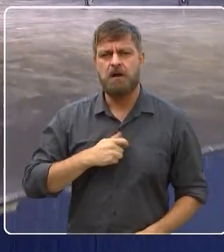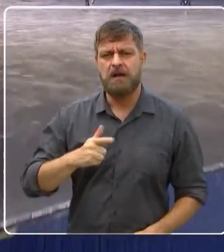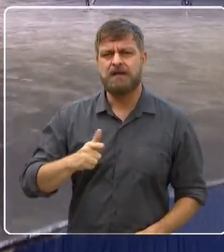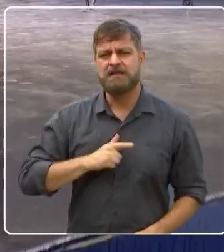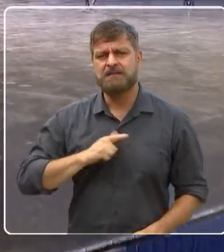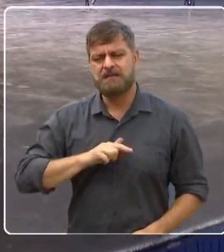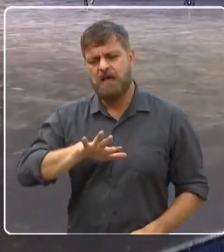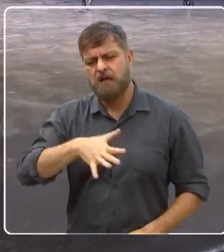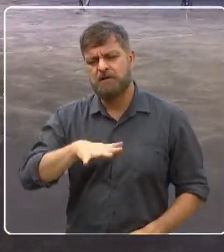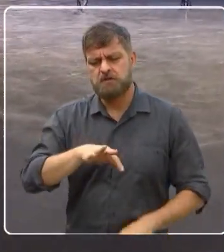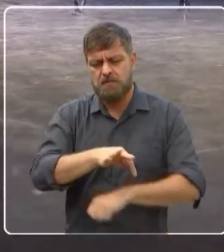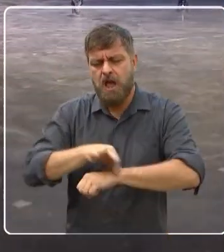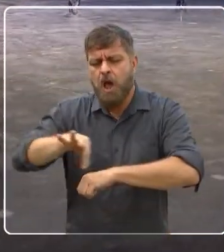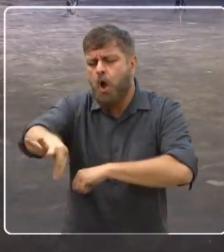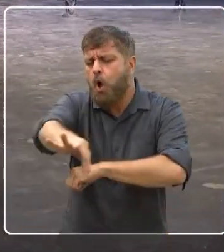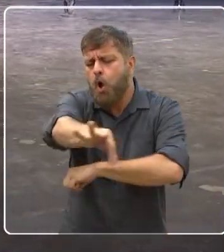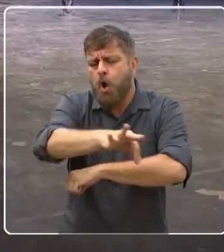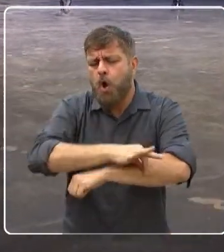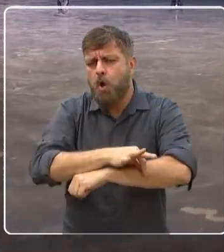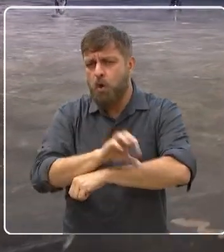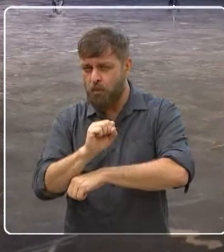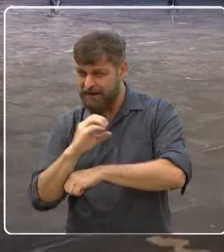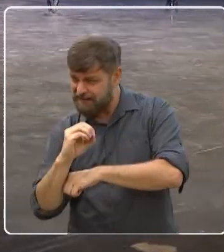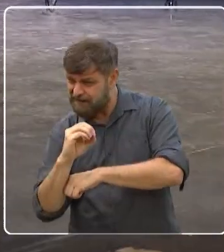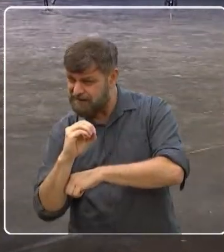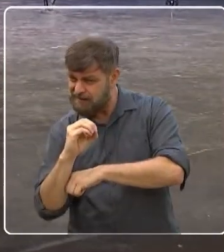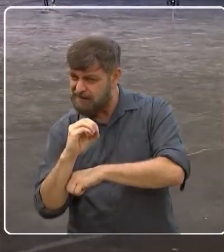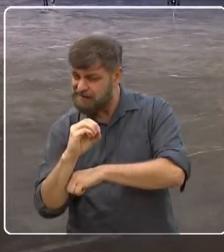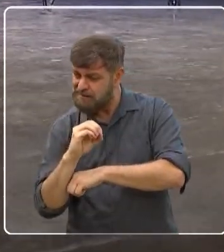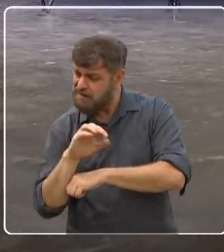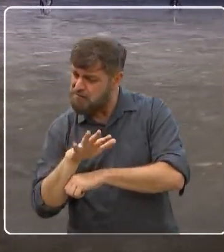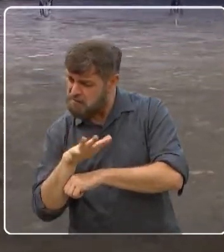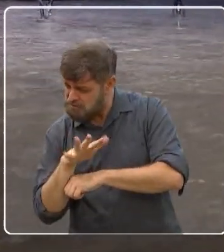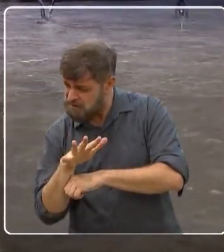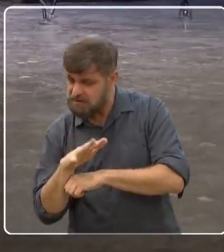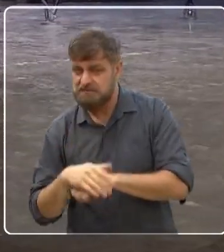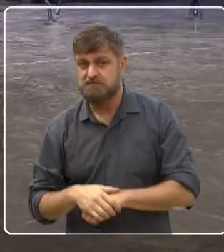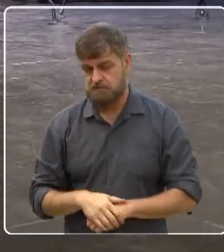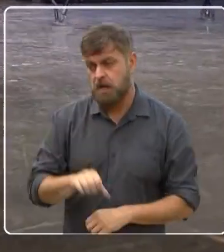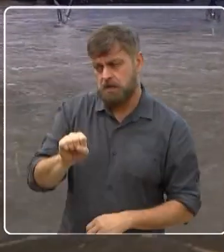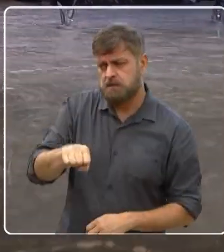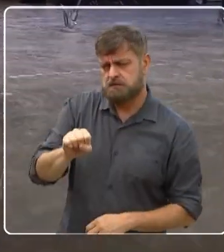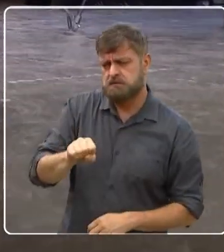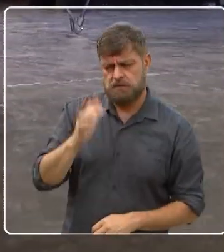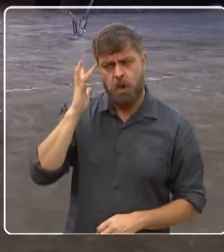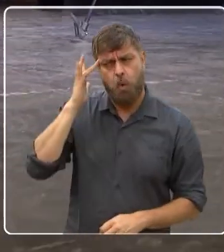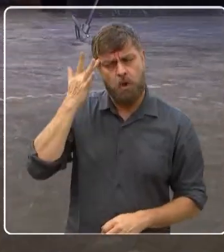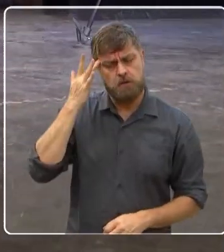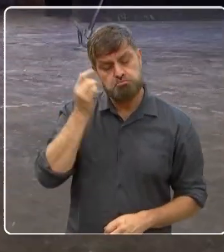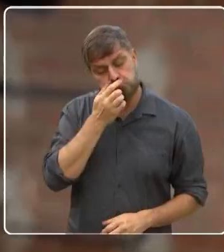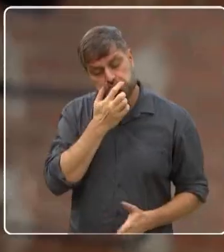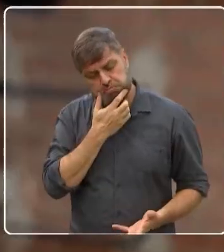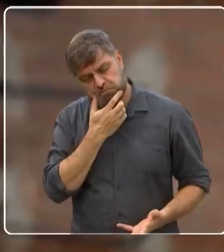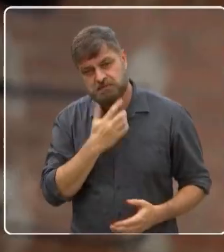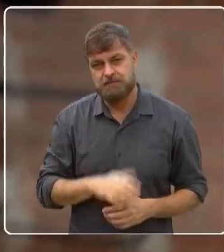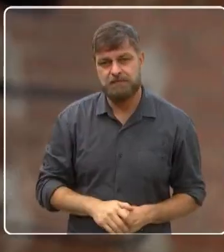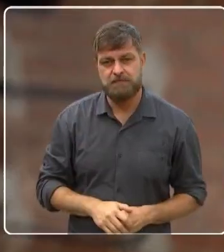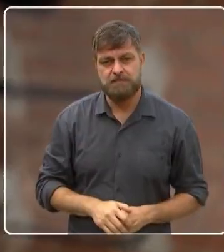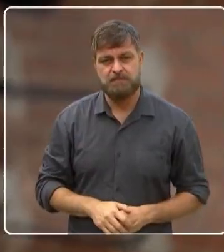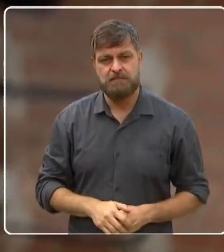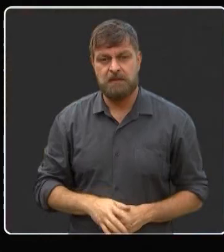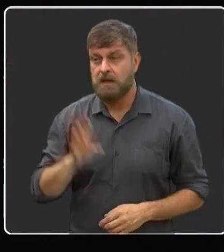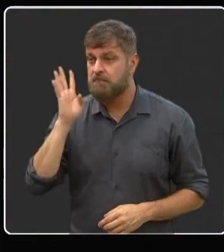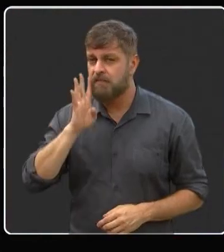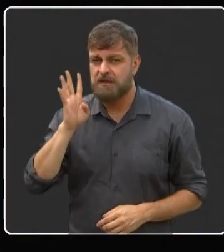80 metros quadrados? Ai, por aí. Por aí. E é confortável,